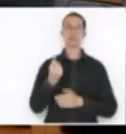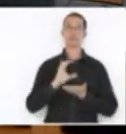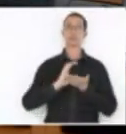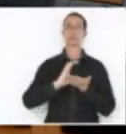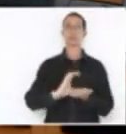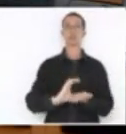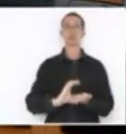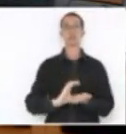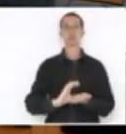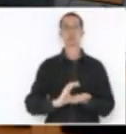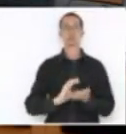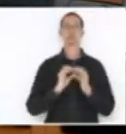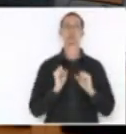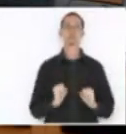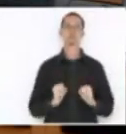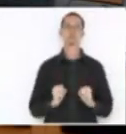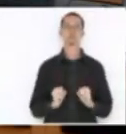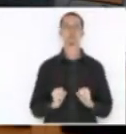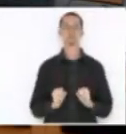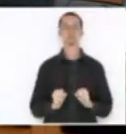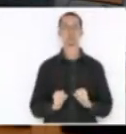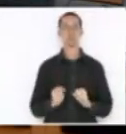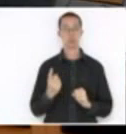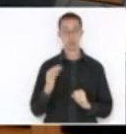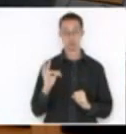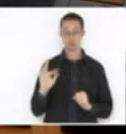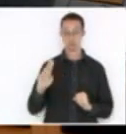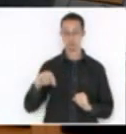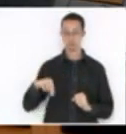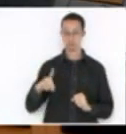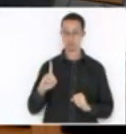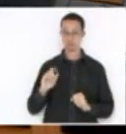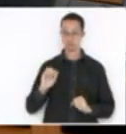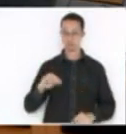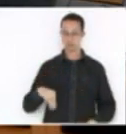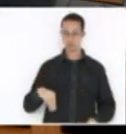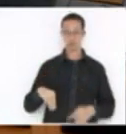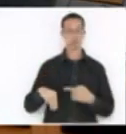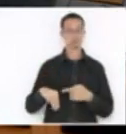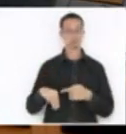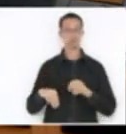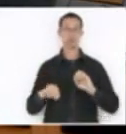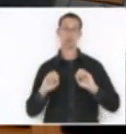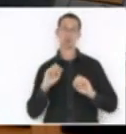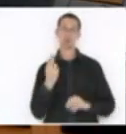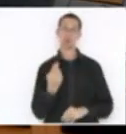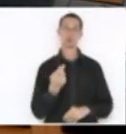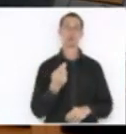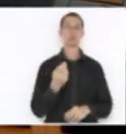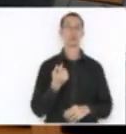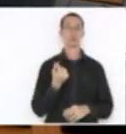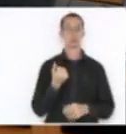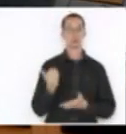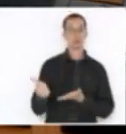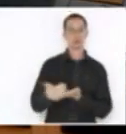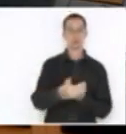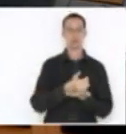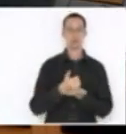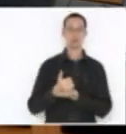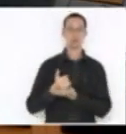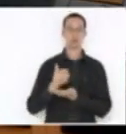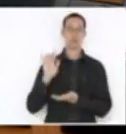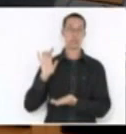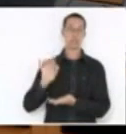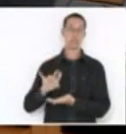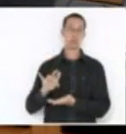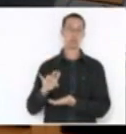que pode ser o Fundam, que podem ser os inativos, que ainda entram na folha